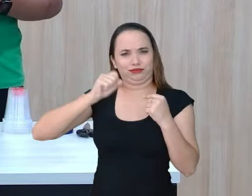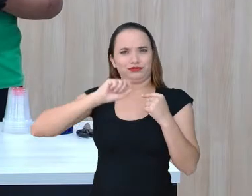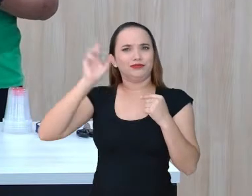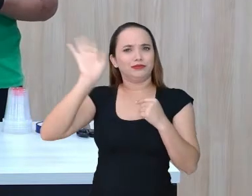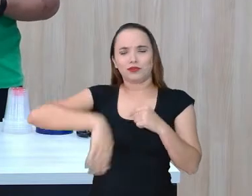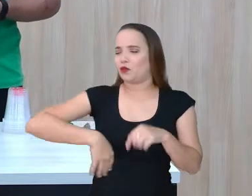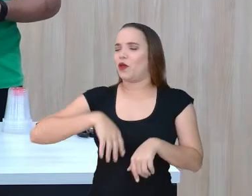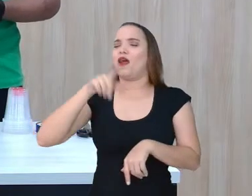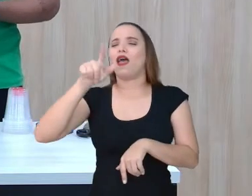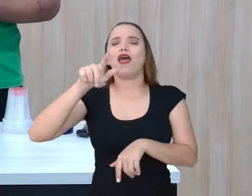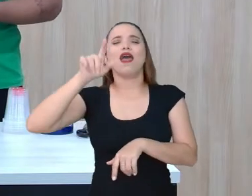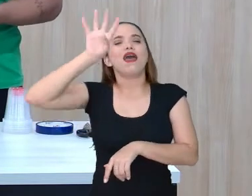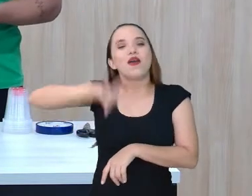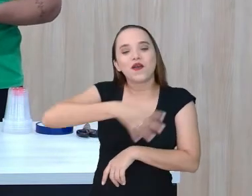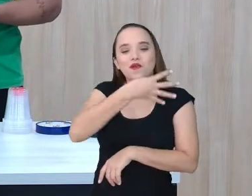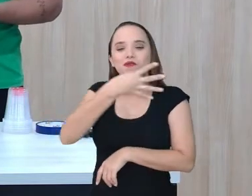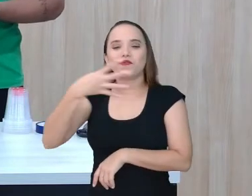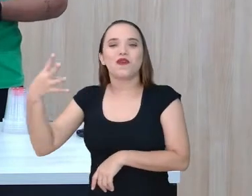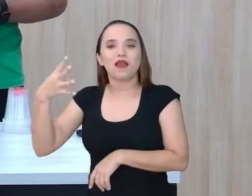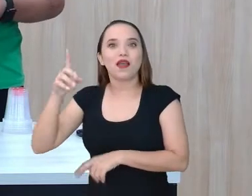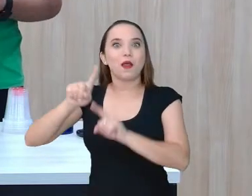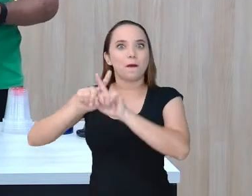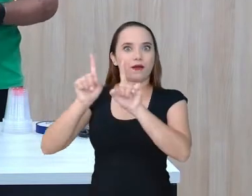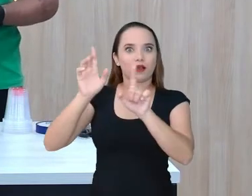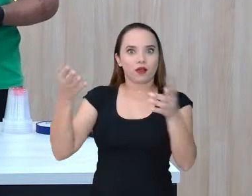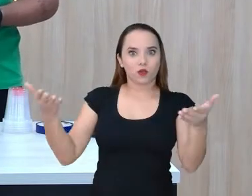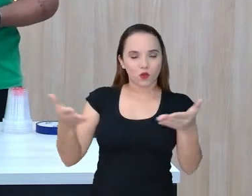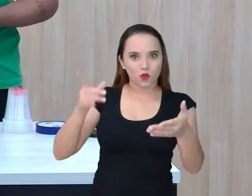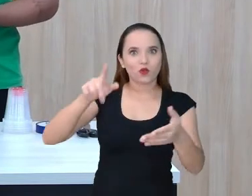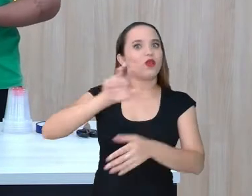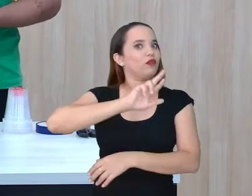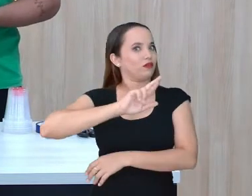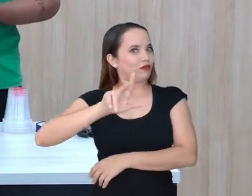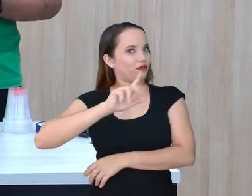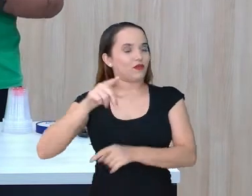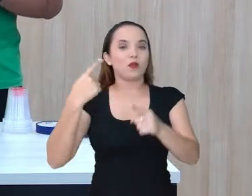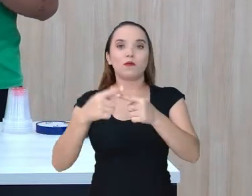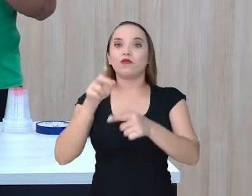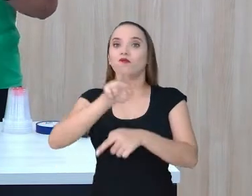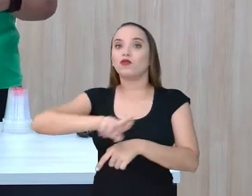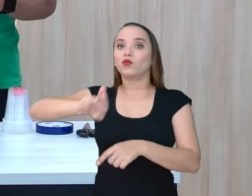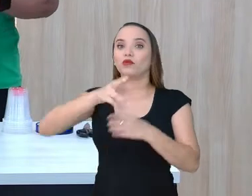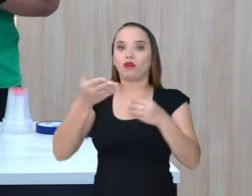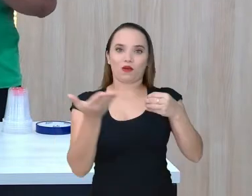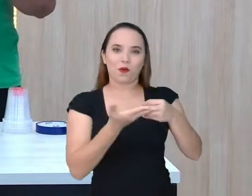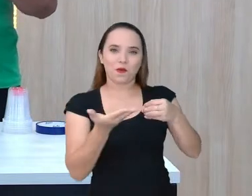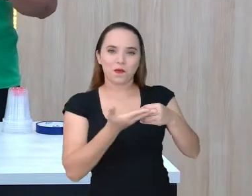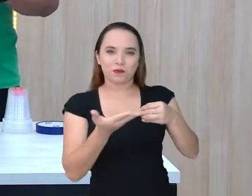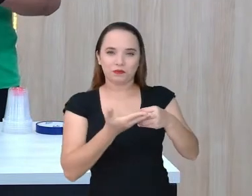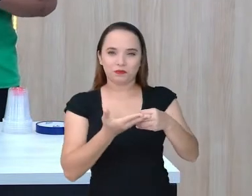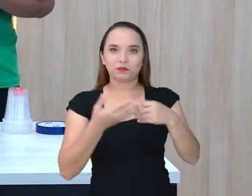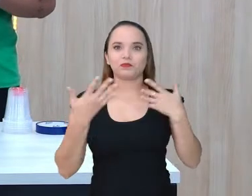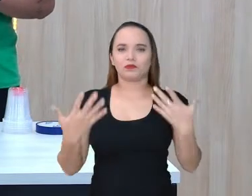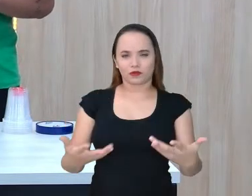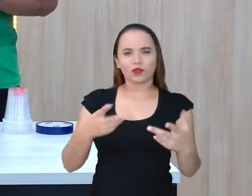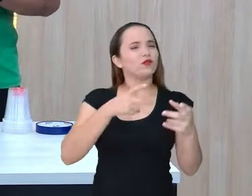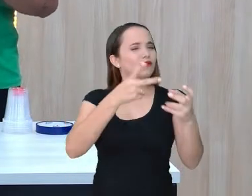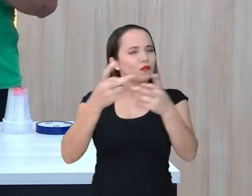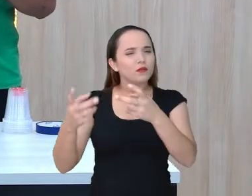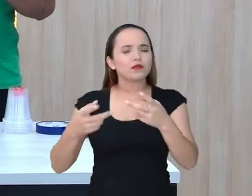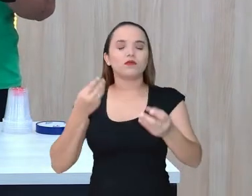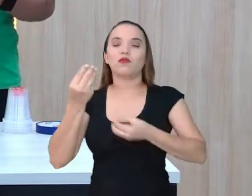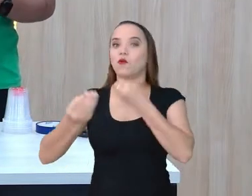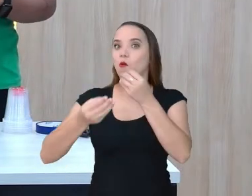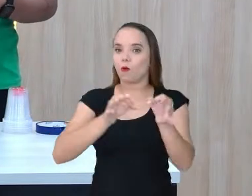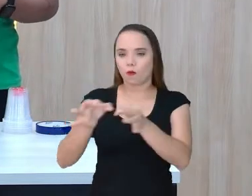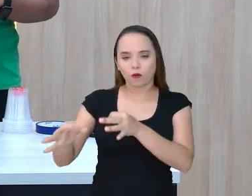uma forma diferente. Hoje a gente vai fazer um jogo da velha com copos, tá bom? Então vocês vão poder ver aqui como é que a gente monta, quais são